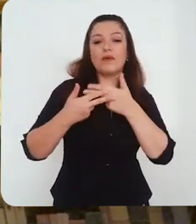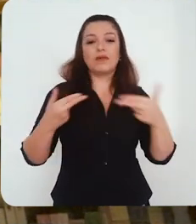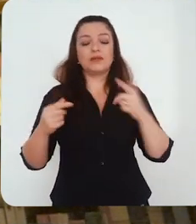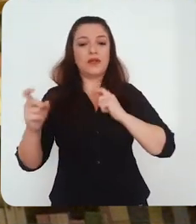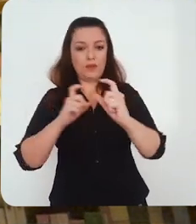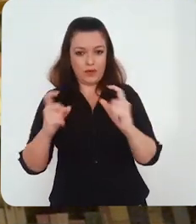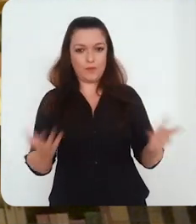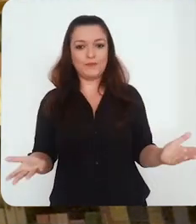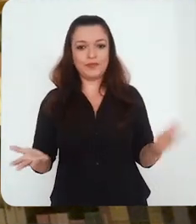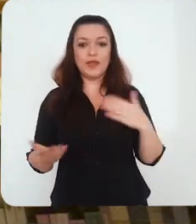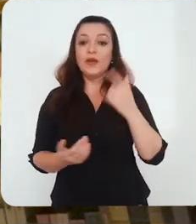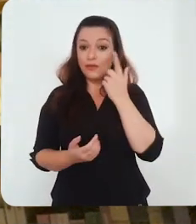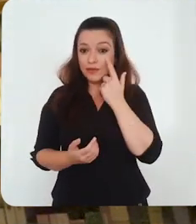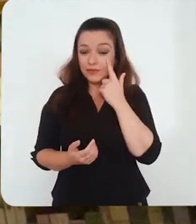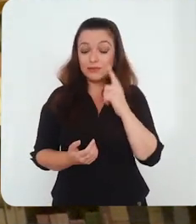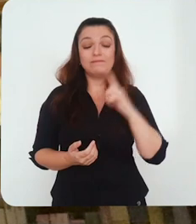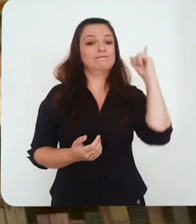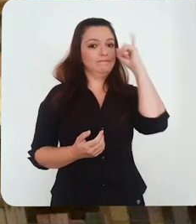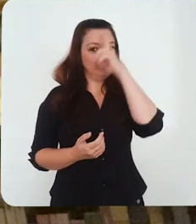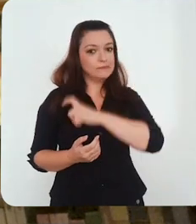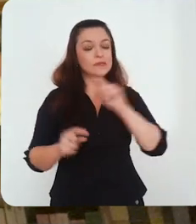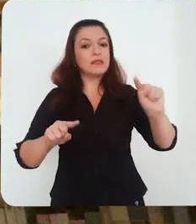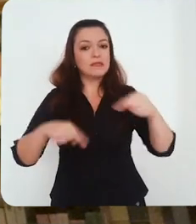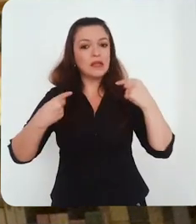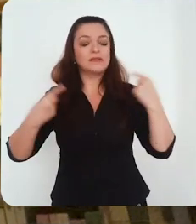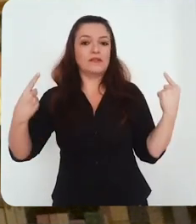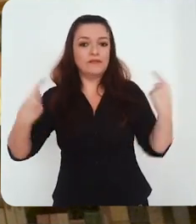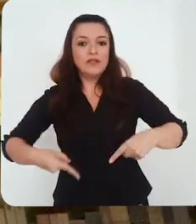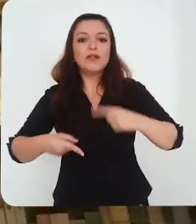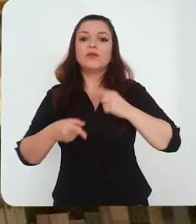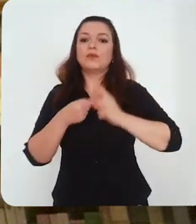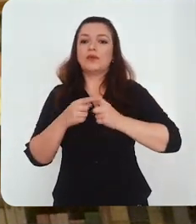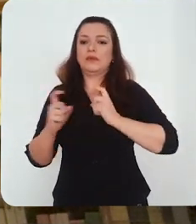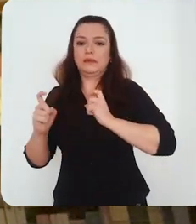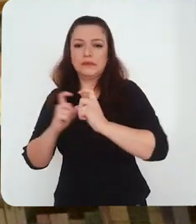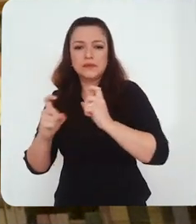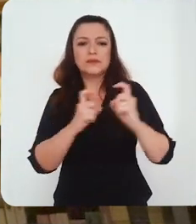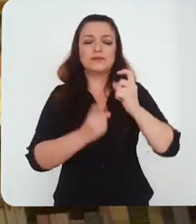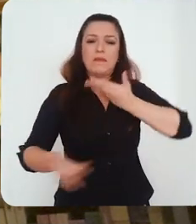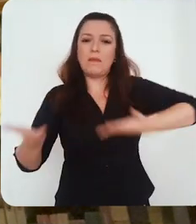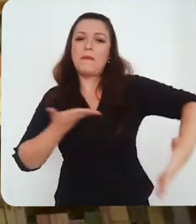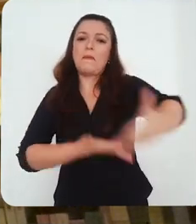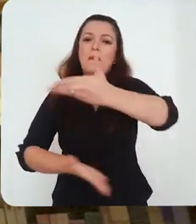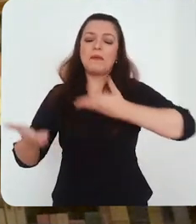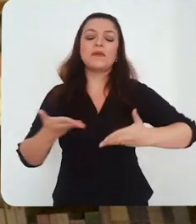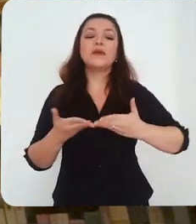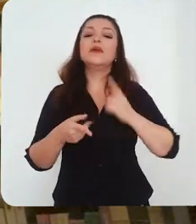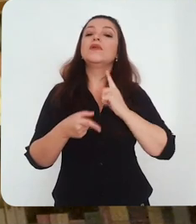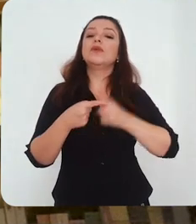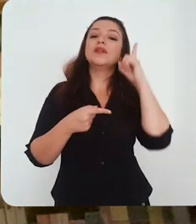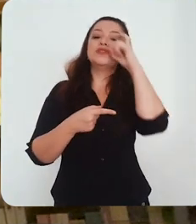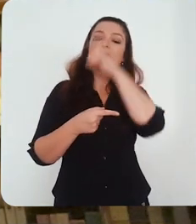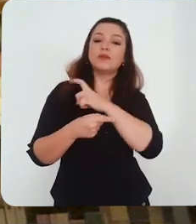lá para cá. Percebam que é um grande desafio, como eu disse, é um desafio, sobretudo, porque a gente está caminhando num horizonte